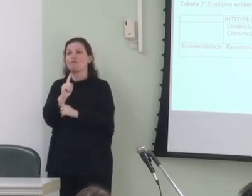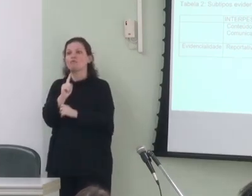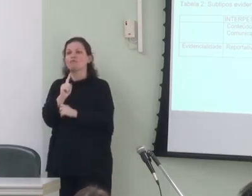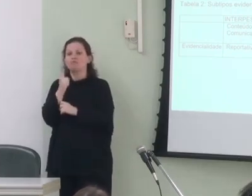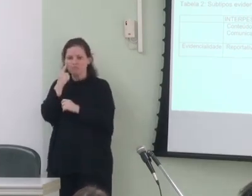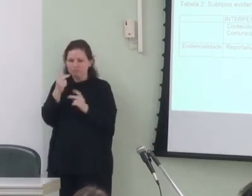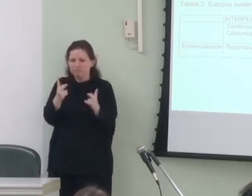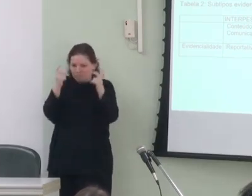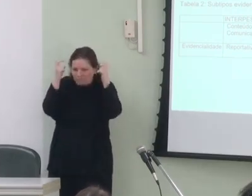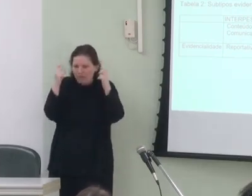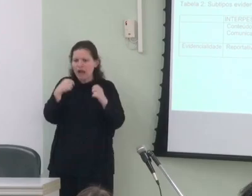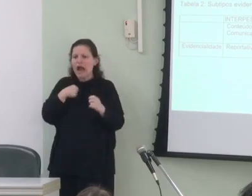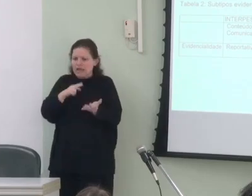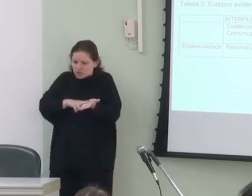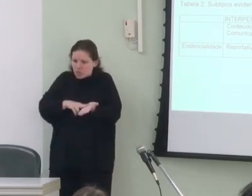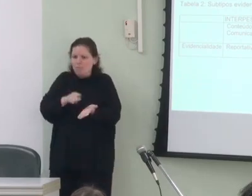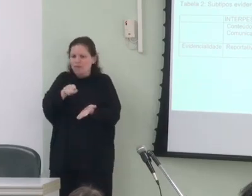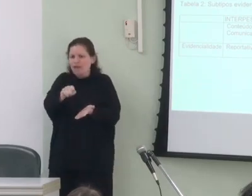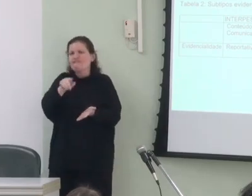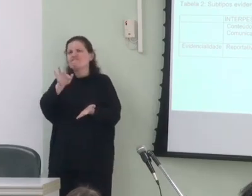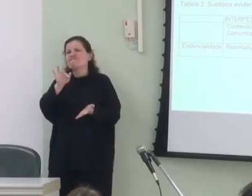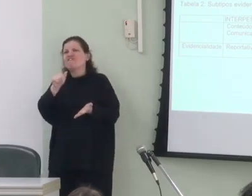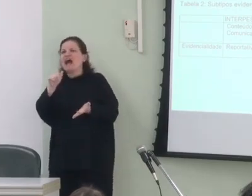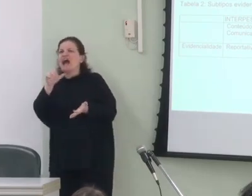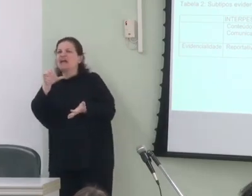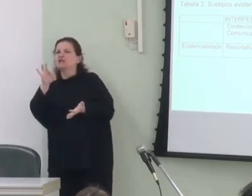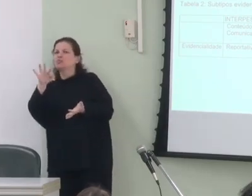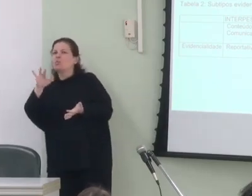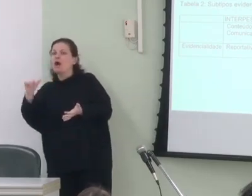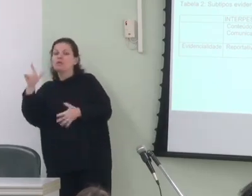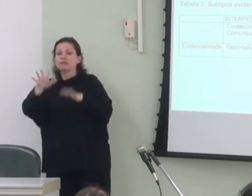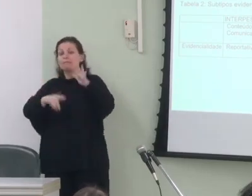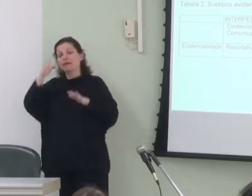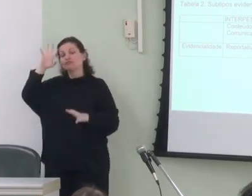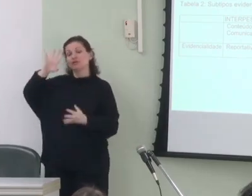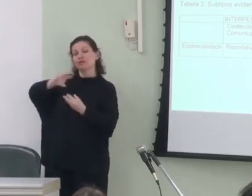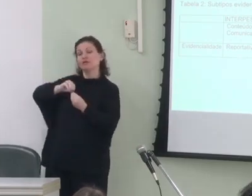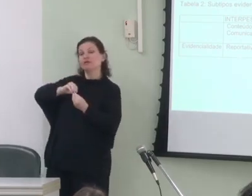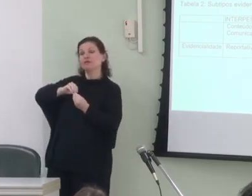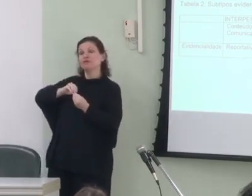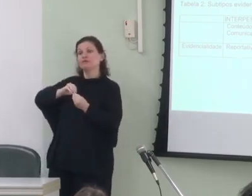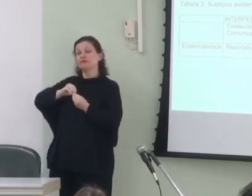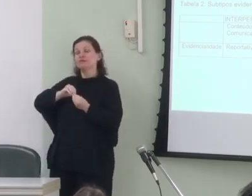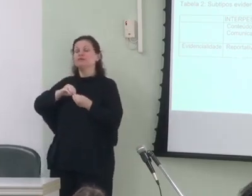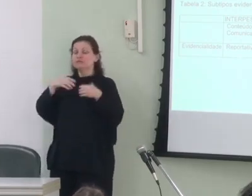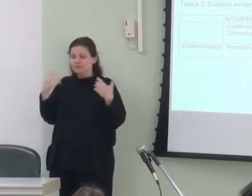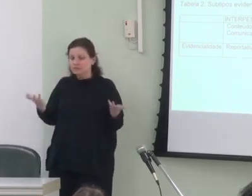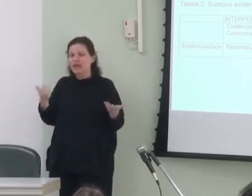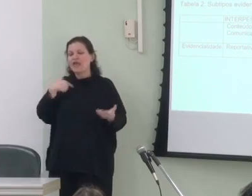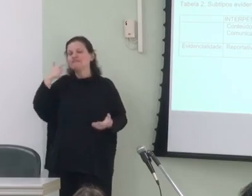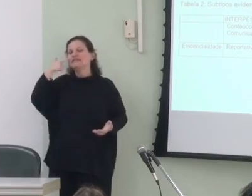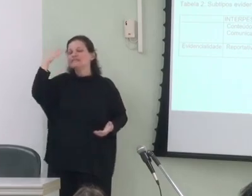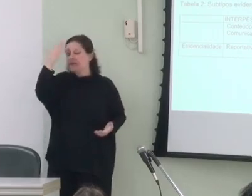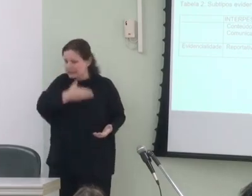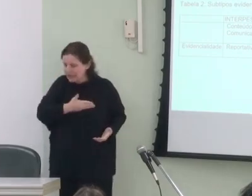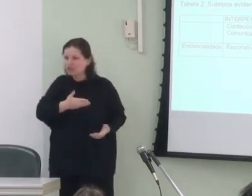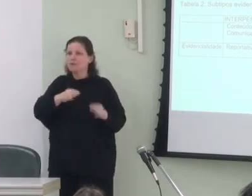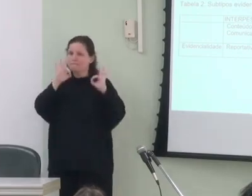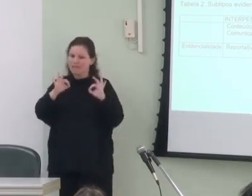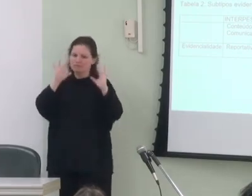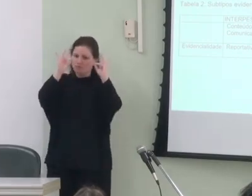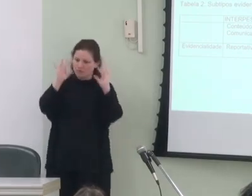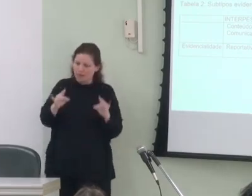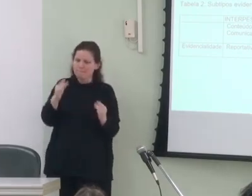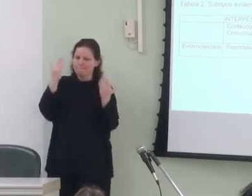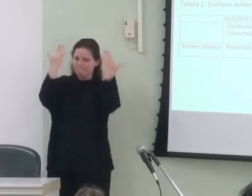percebido é assumido como factual ao passo que um evento inferido não. assim, evidencialidade mesmo descrita no